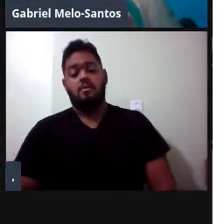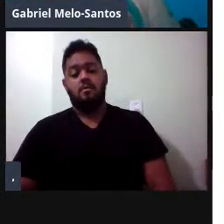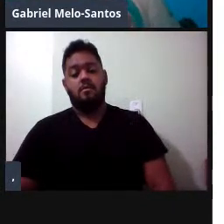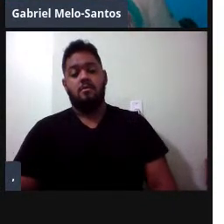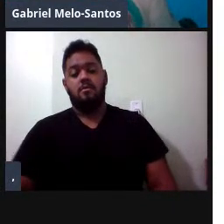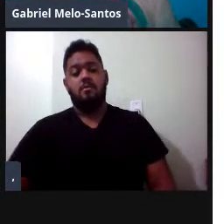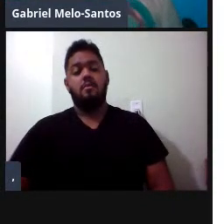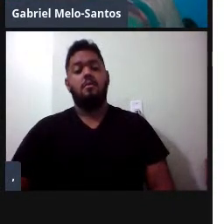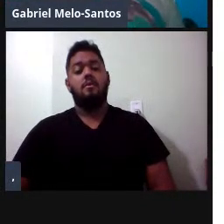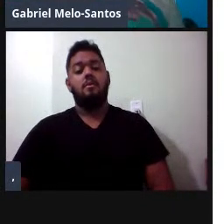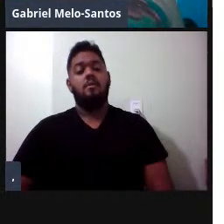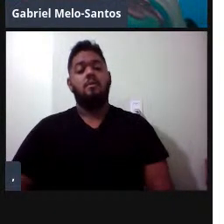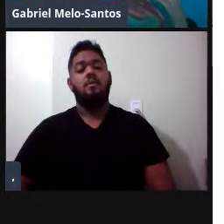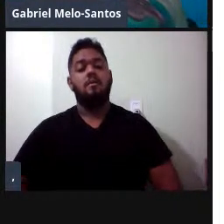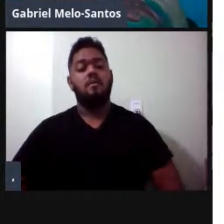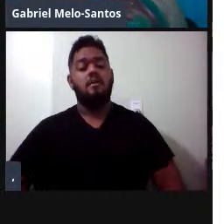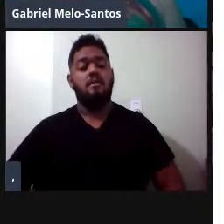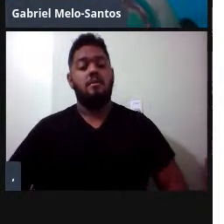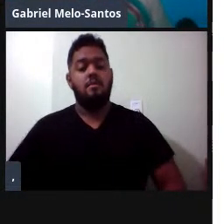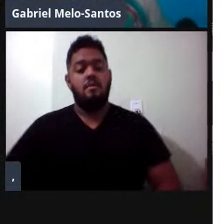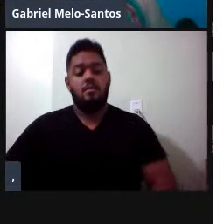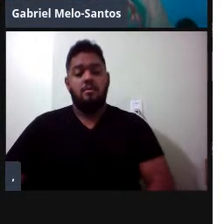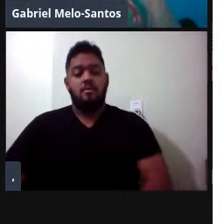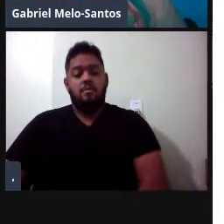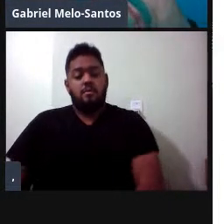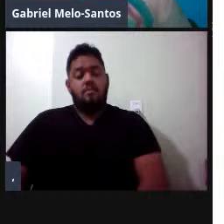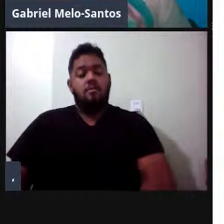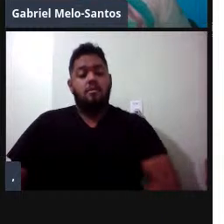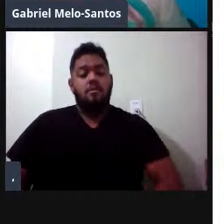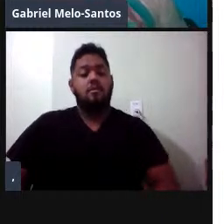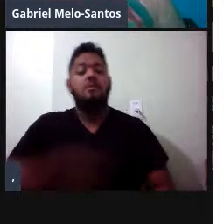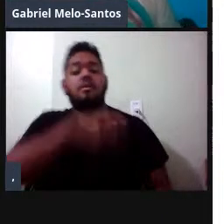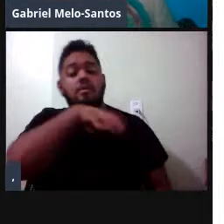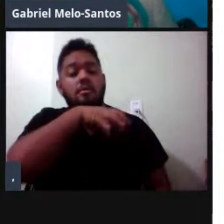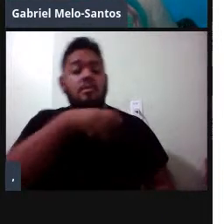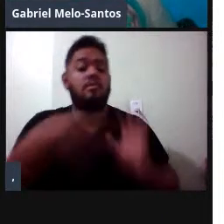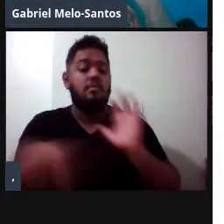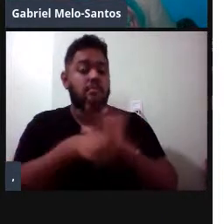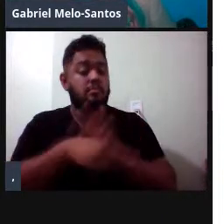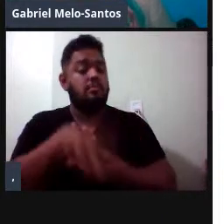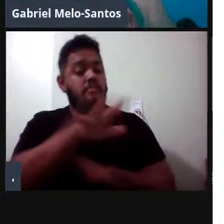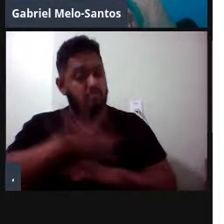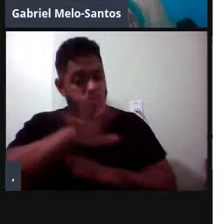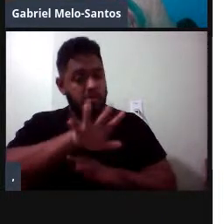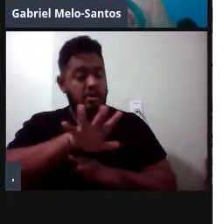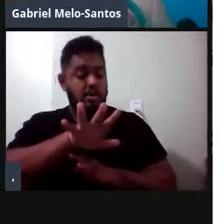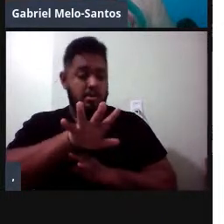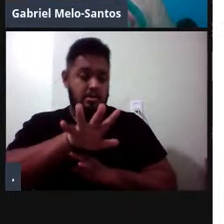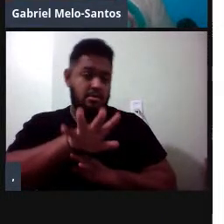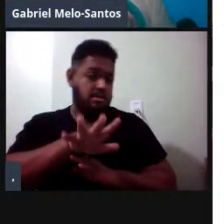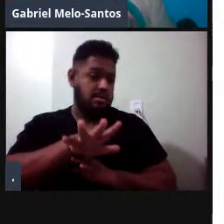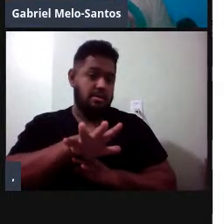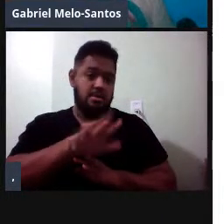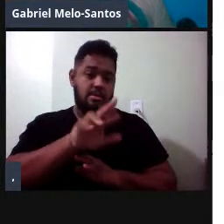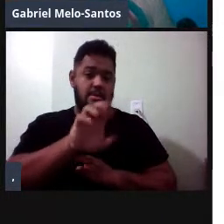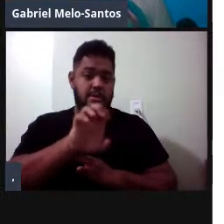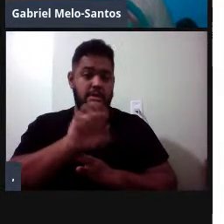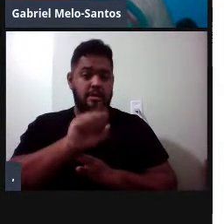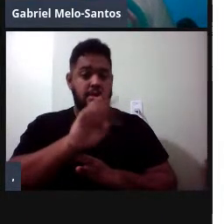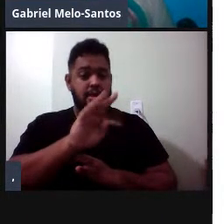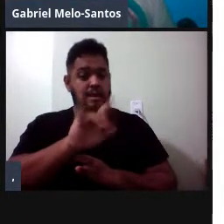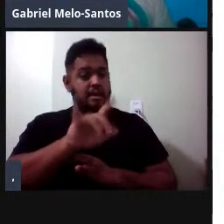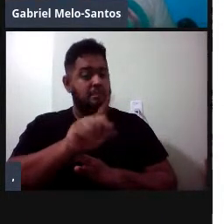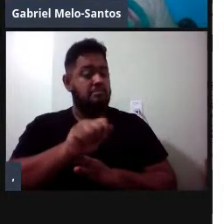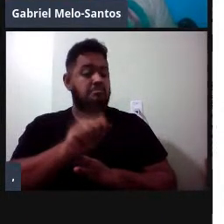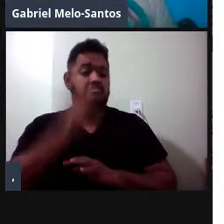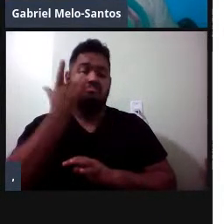aqui é a questão do Yuto Cantins, que são animais que na região estuarina, né? A gente não sabe qual é a espécie que está ali,